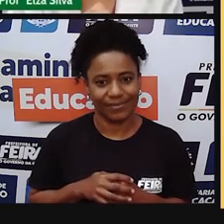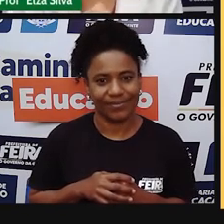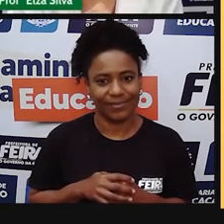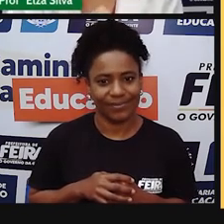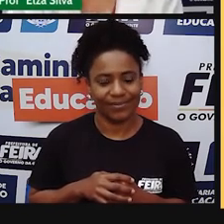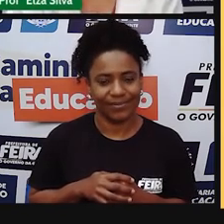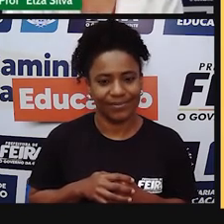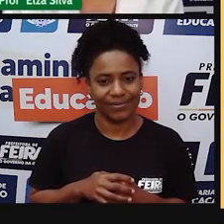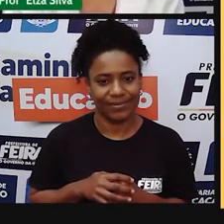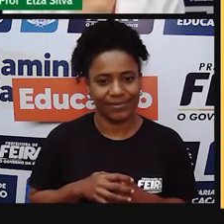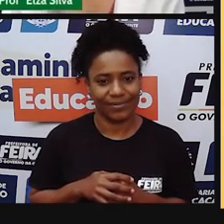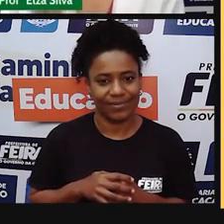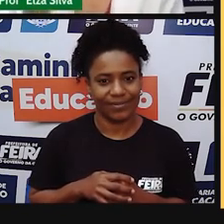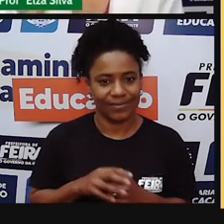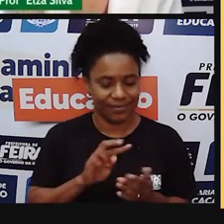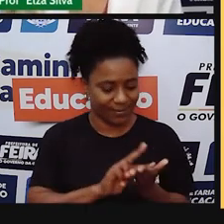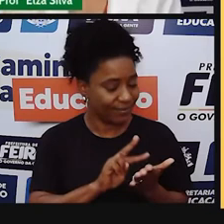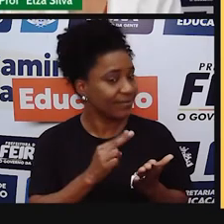it.